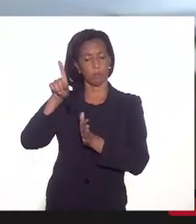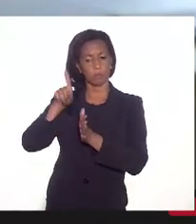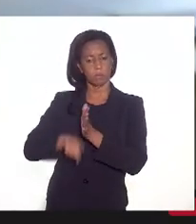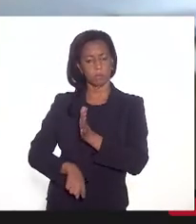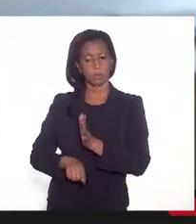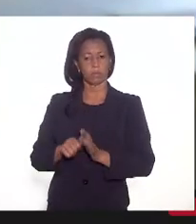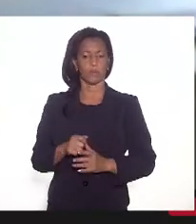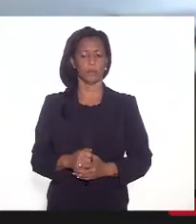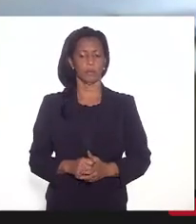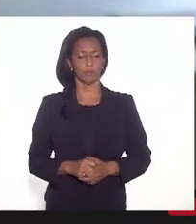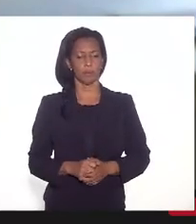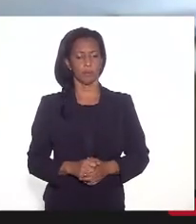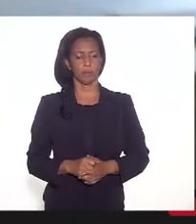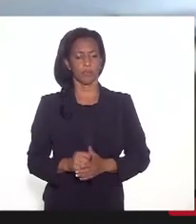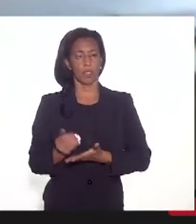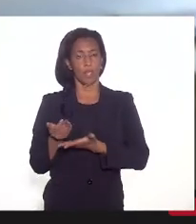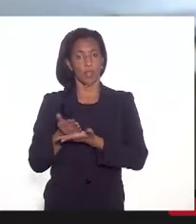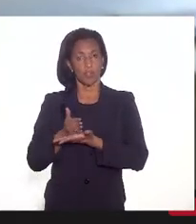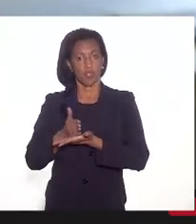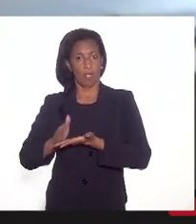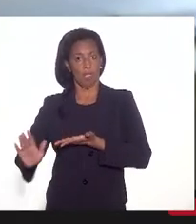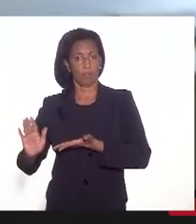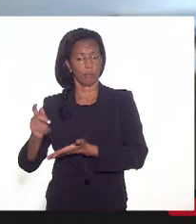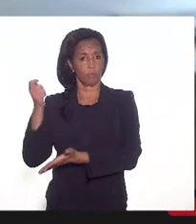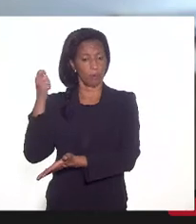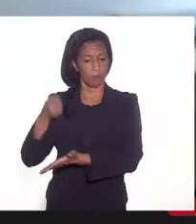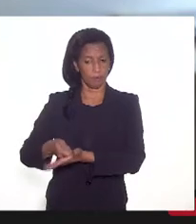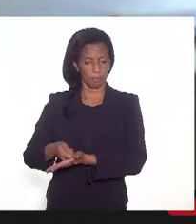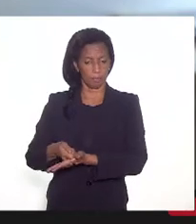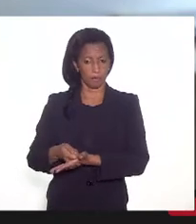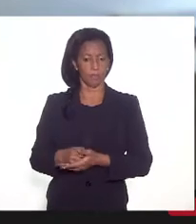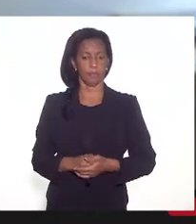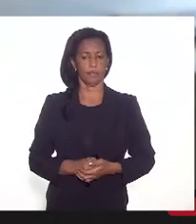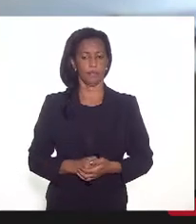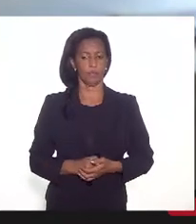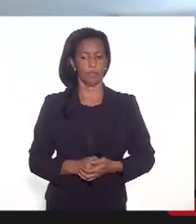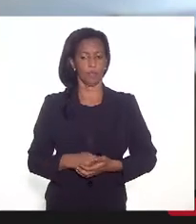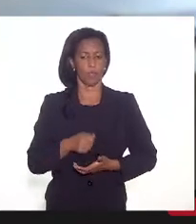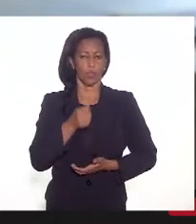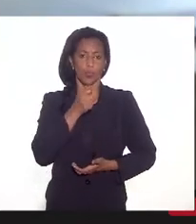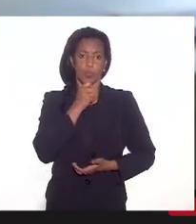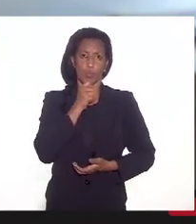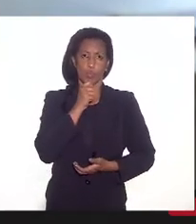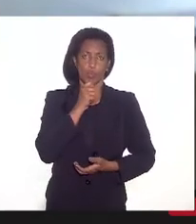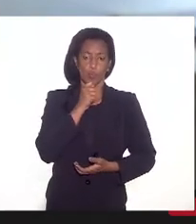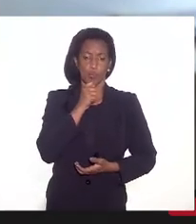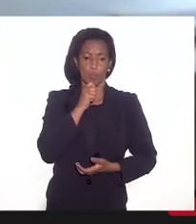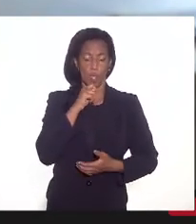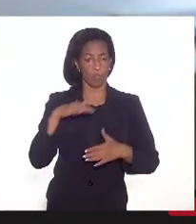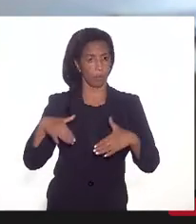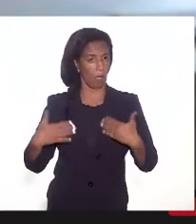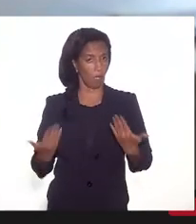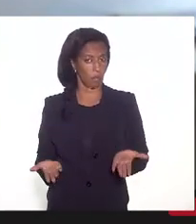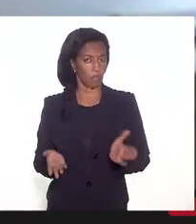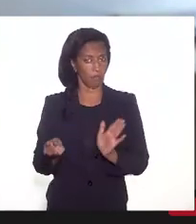de restos a pagar, que não tenha sido ainda